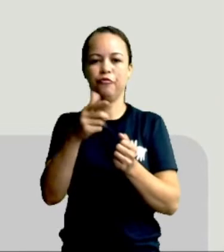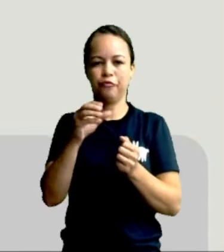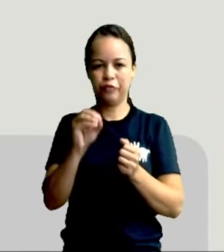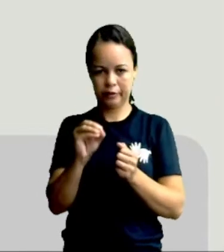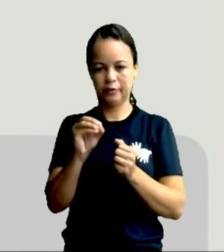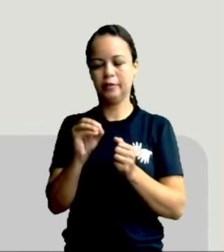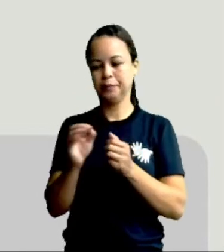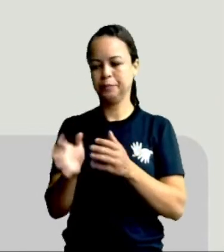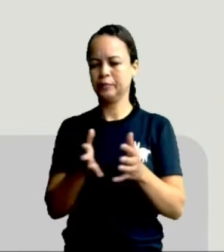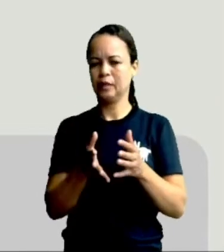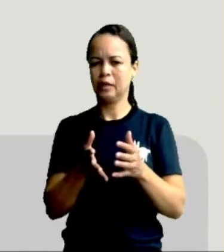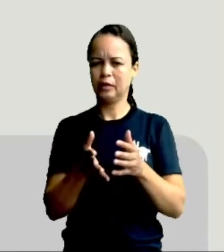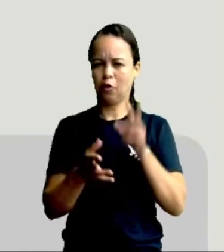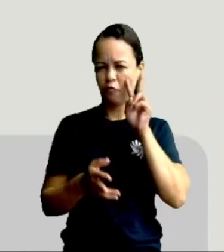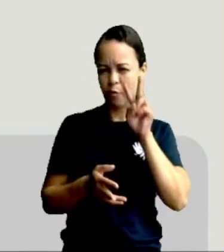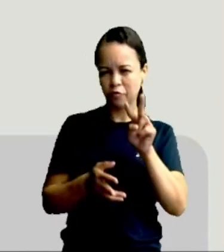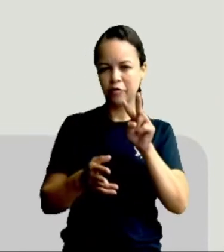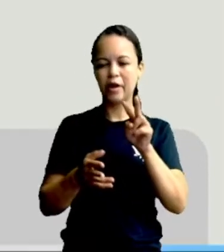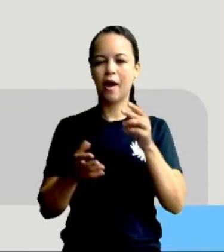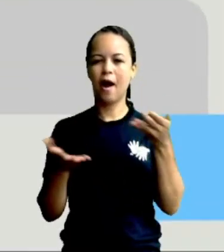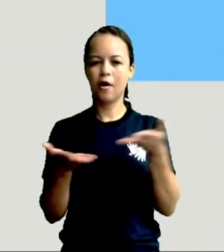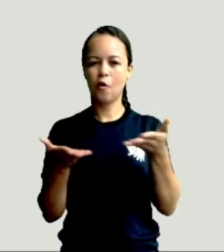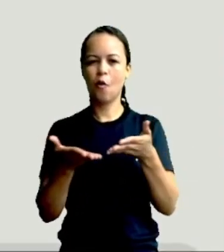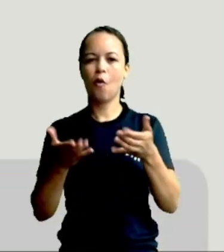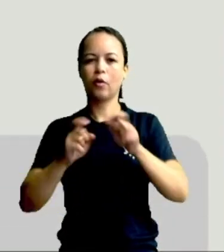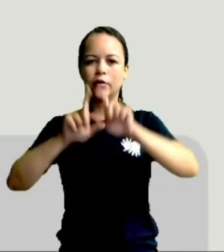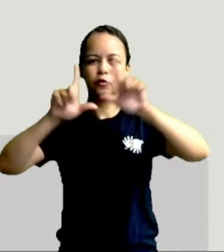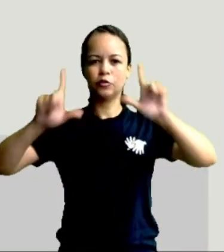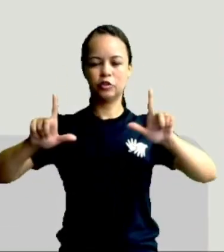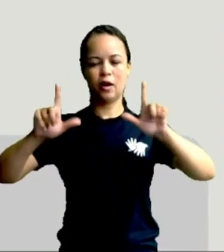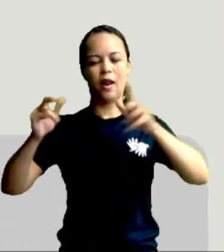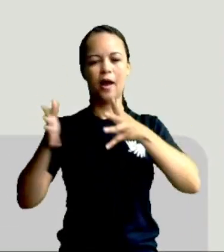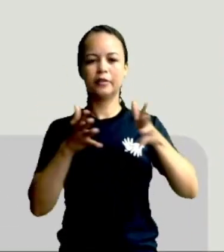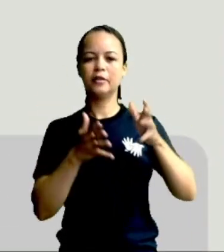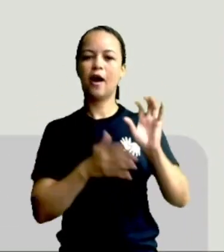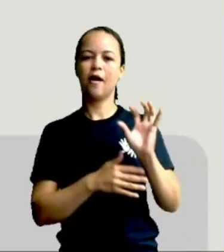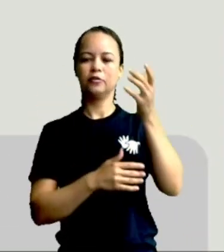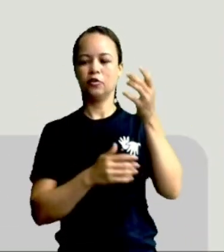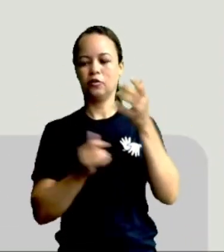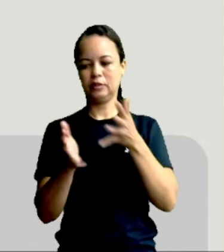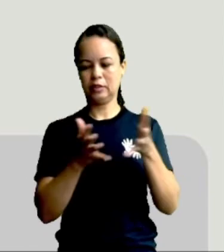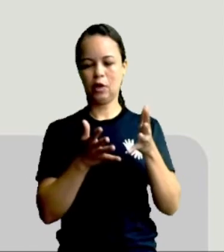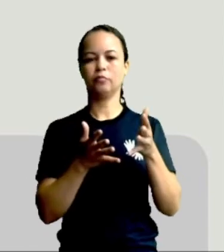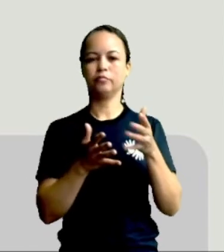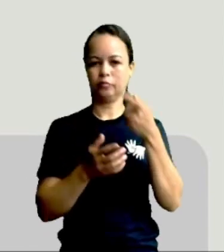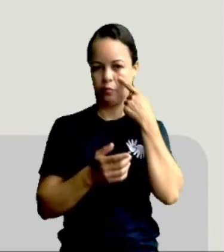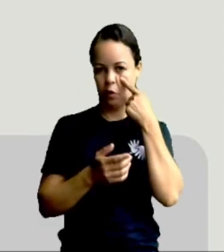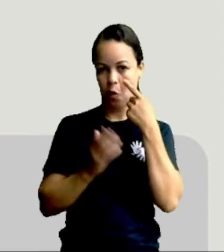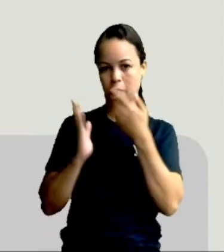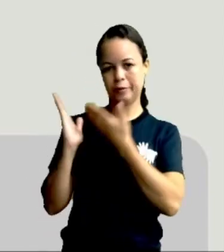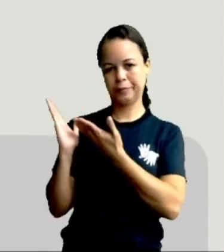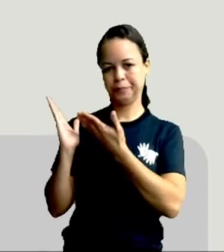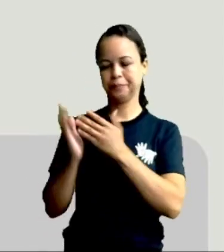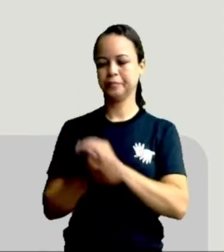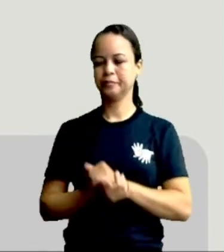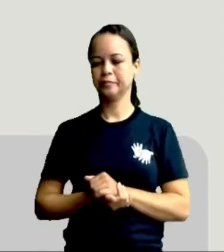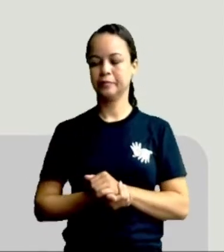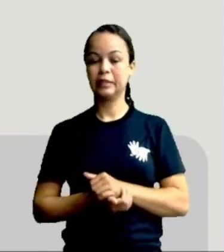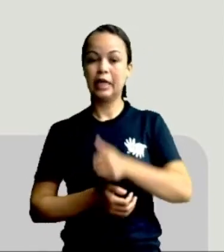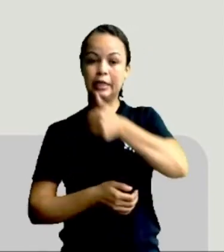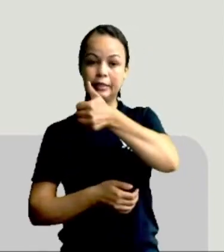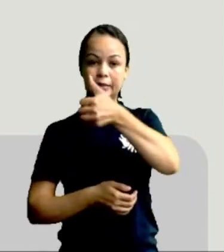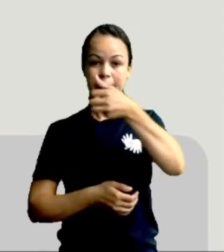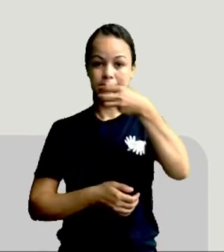se realmente ficou correta a nossa atividade. Olha só, de olho na resolução. Então,